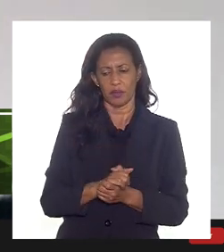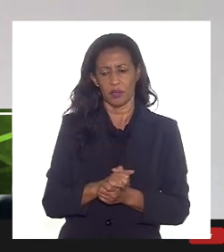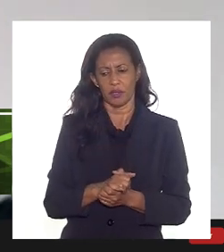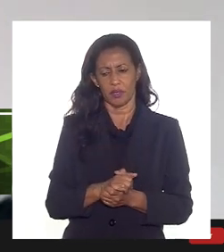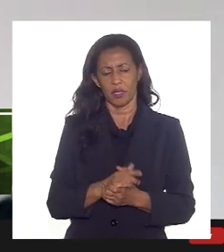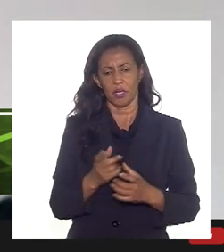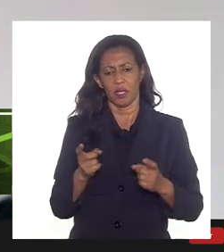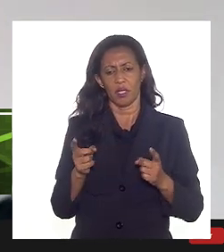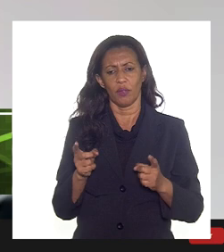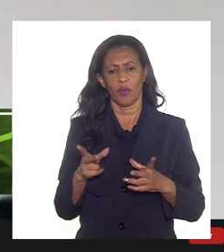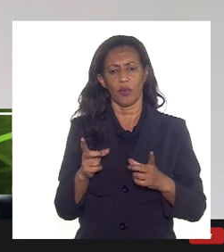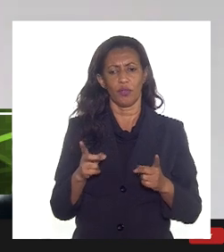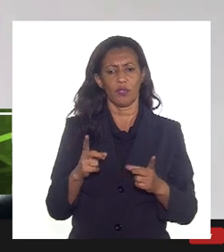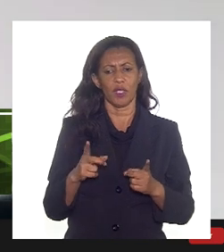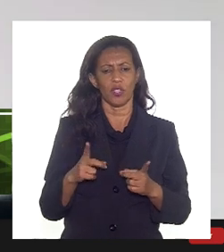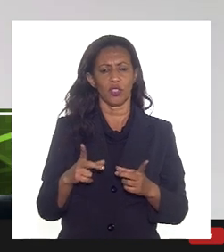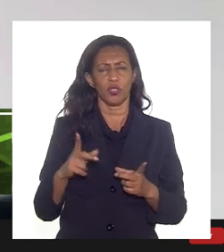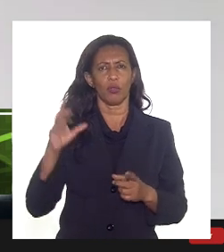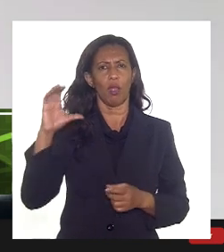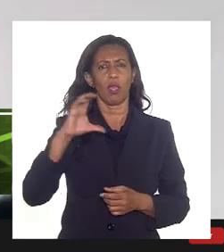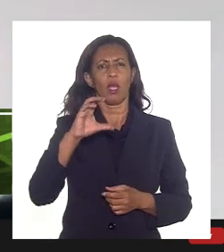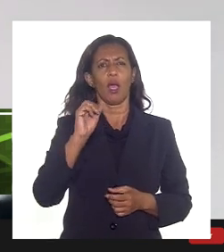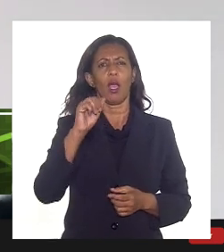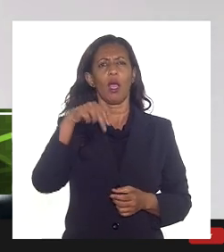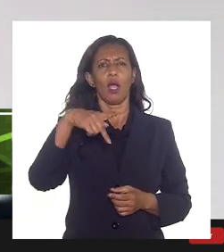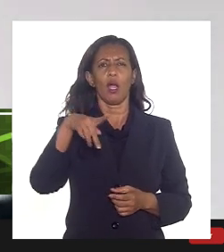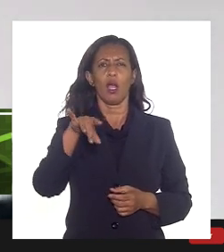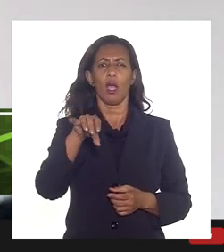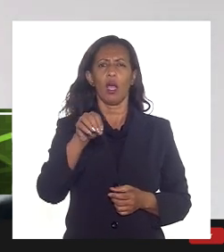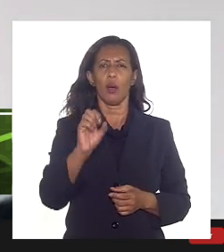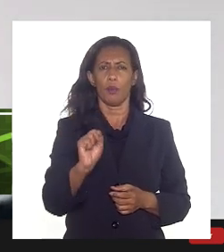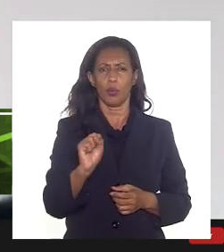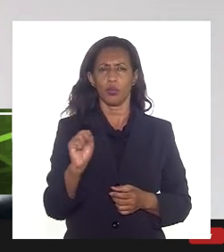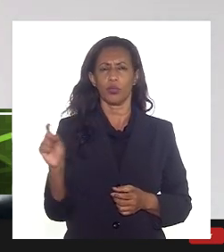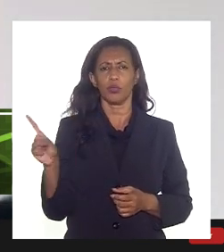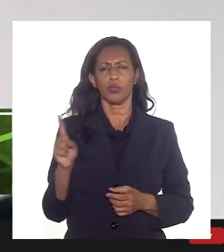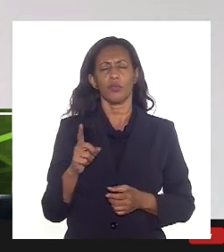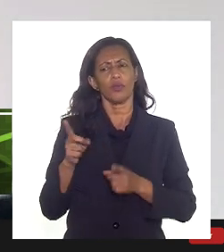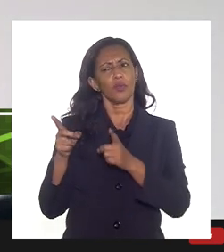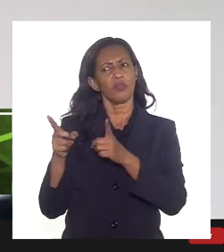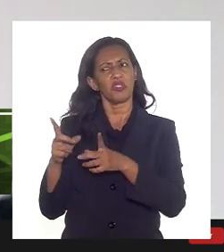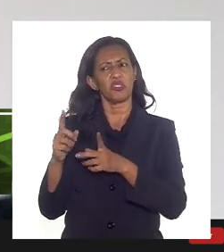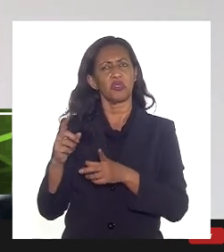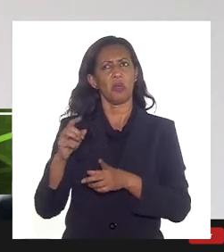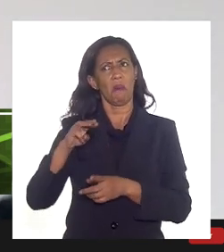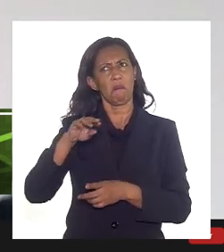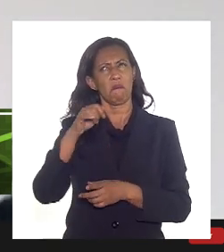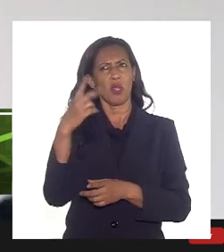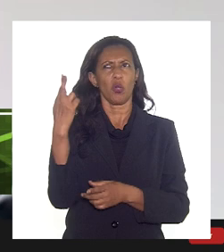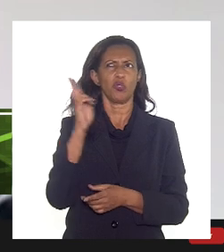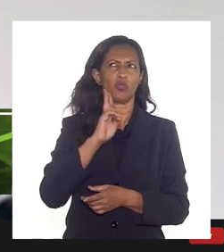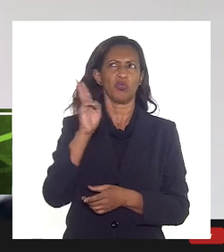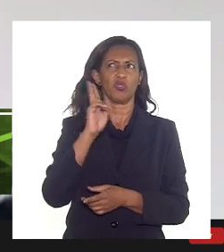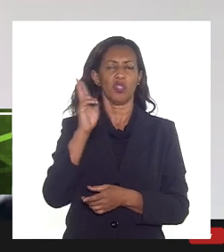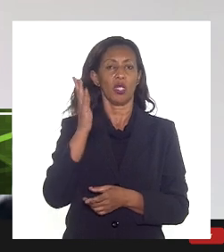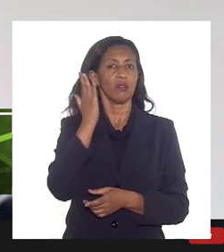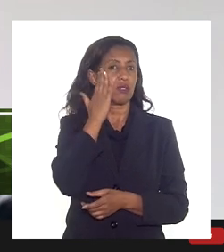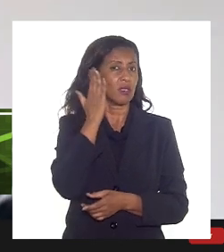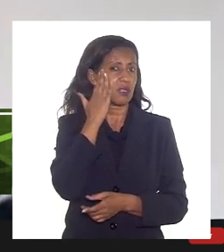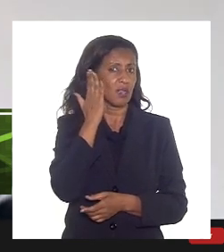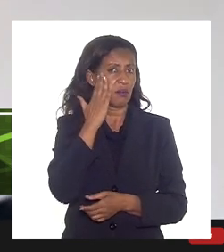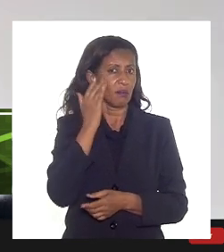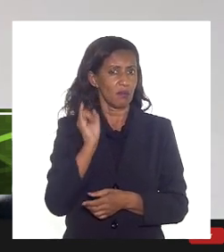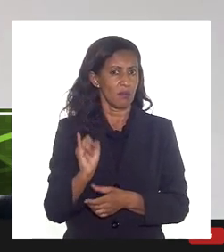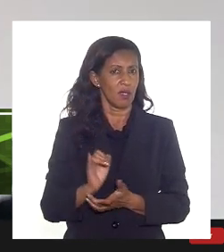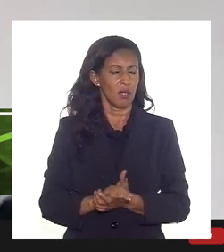terceiro alguns postos plataformas na bacia de campos enfim com alguns milhões de reais eu queria também saber se isso vai ser